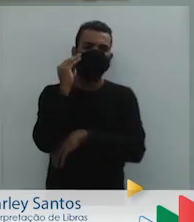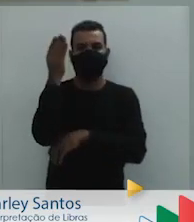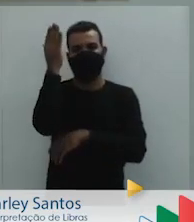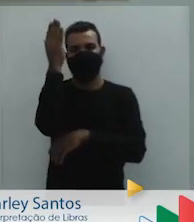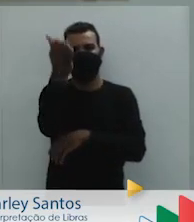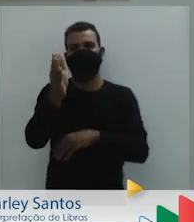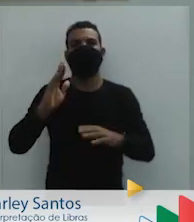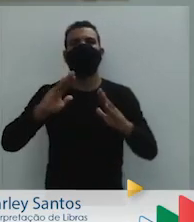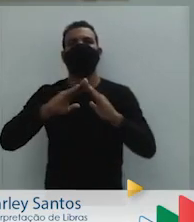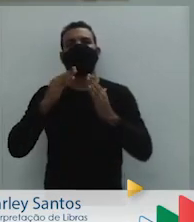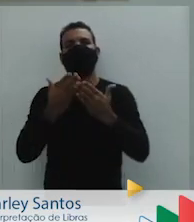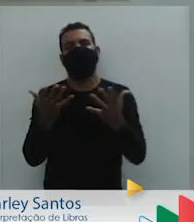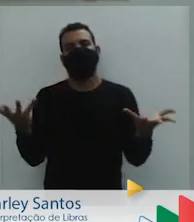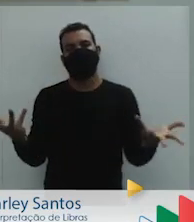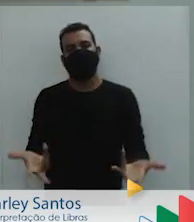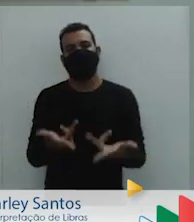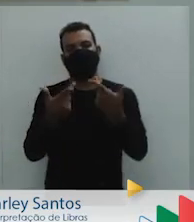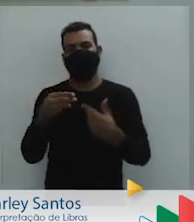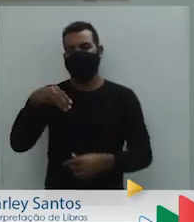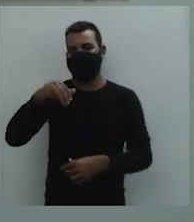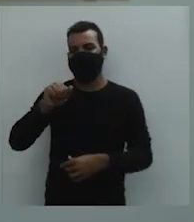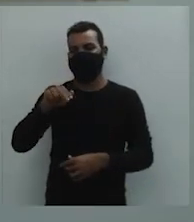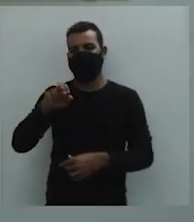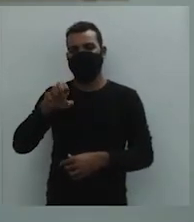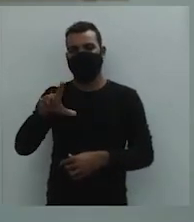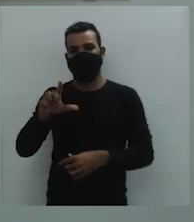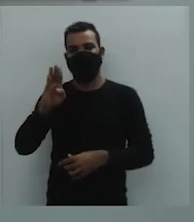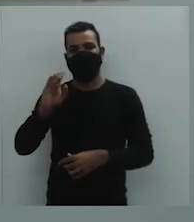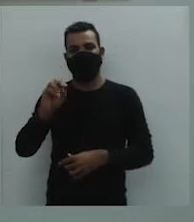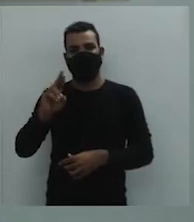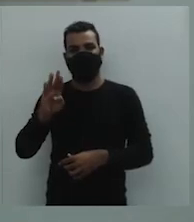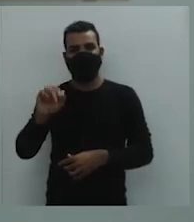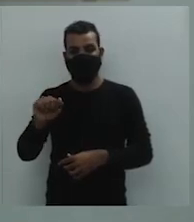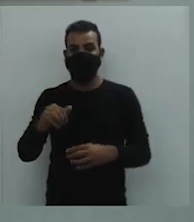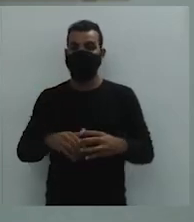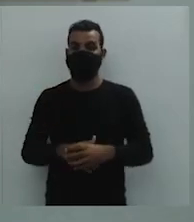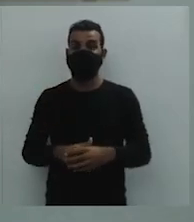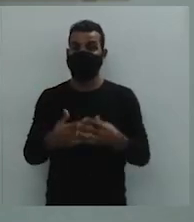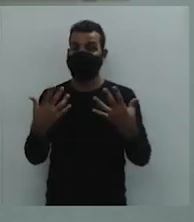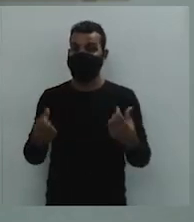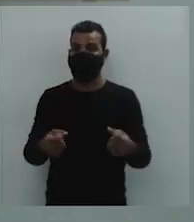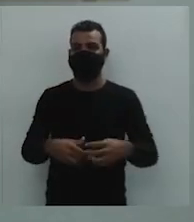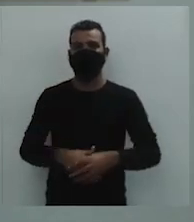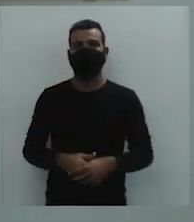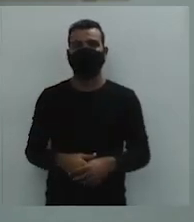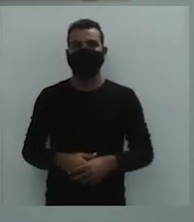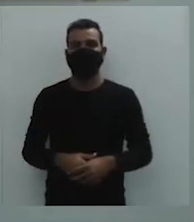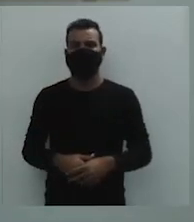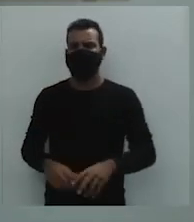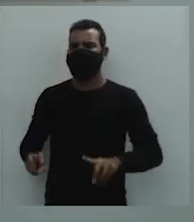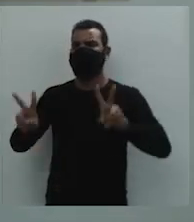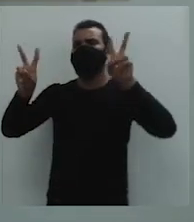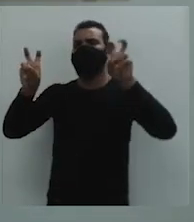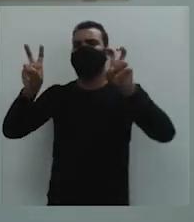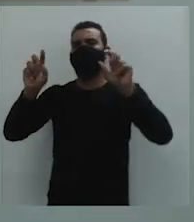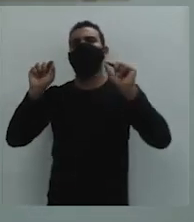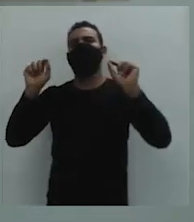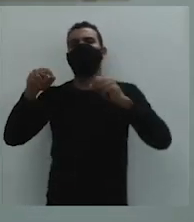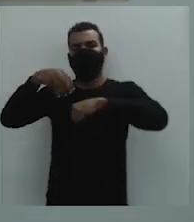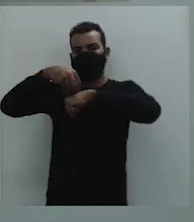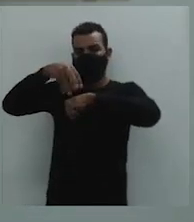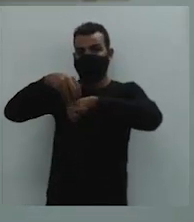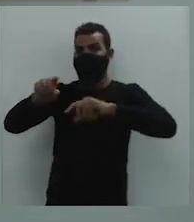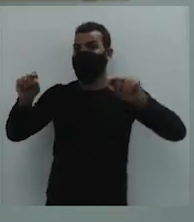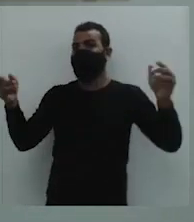a minha escola maravilhosa, Manoel Gorba, e vamos lá. O tema principal que nós iremos